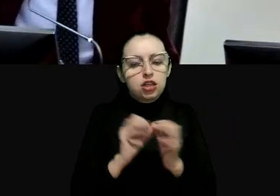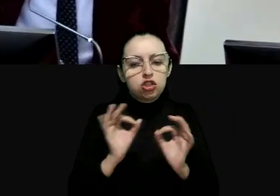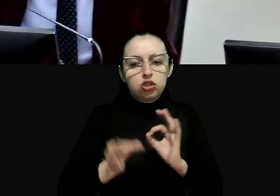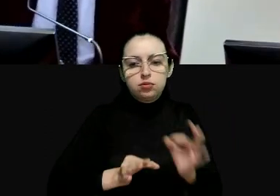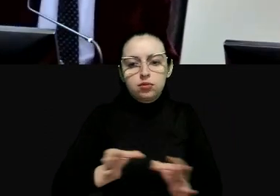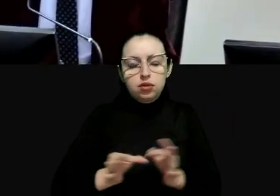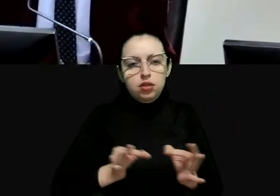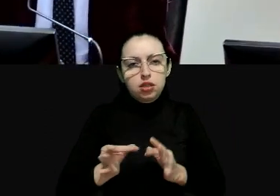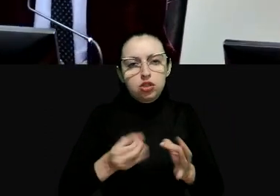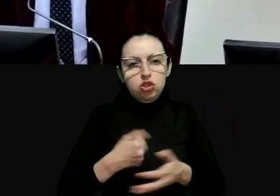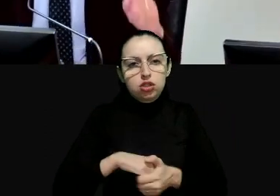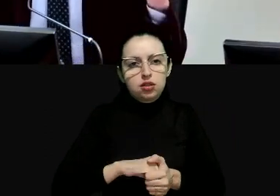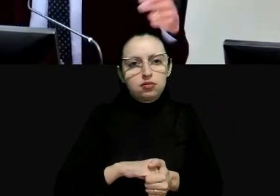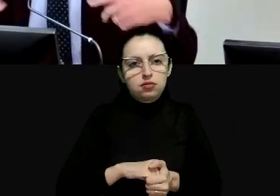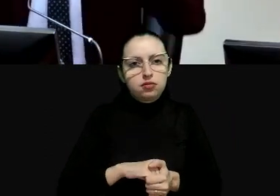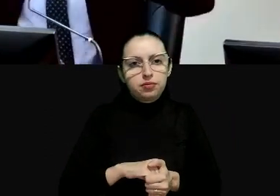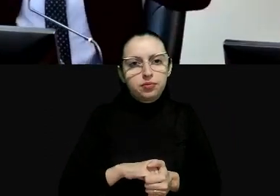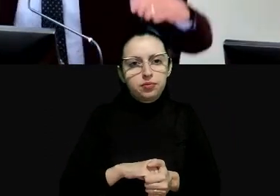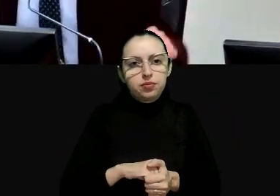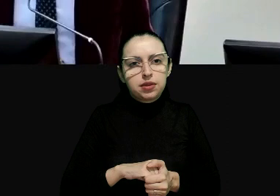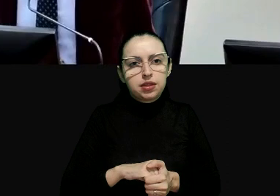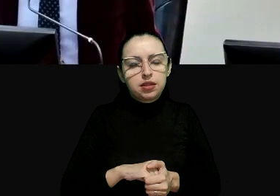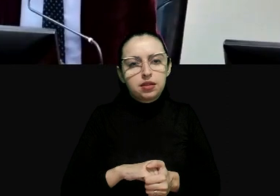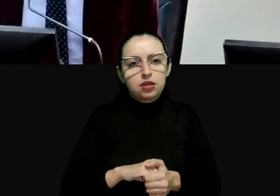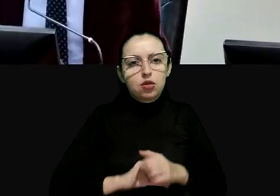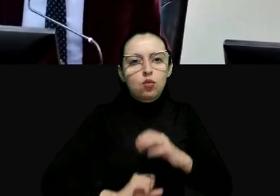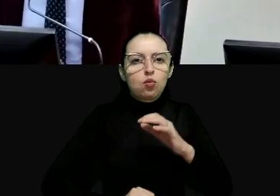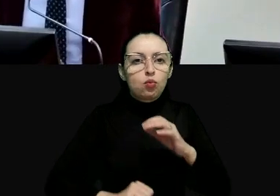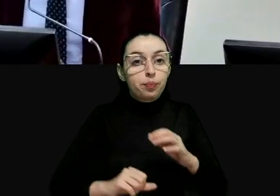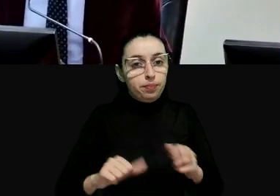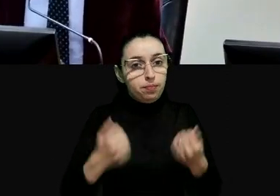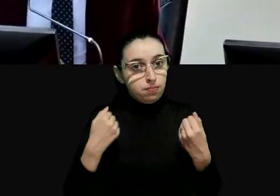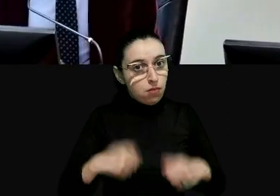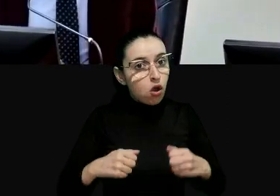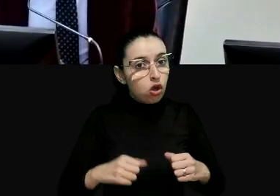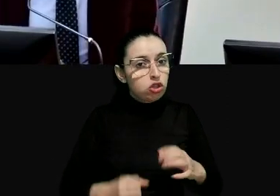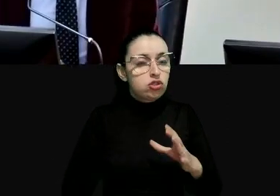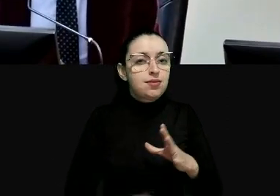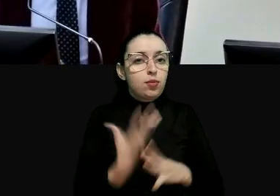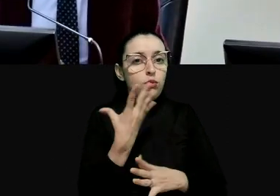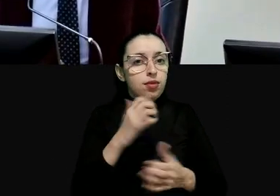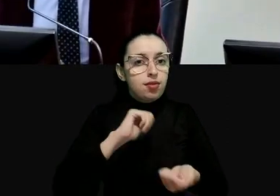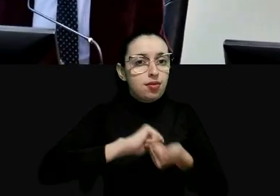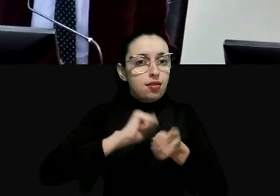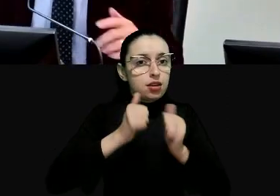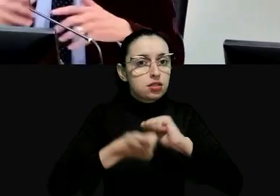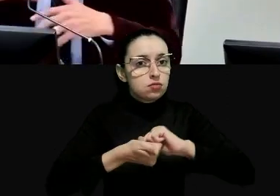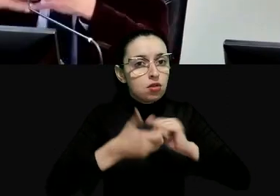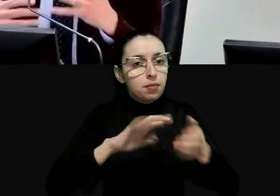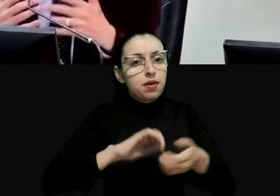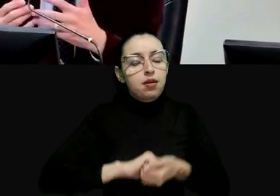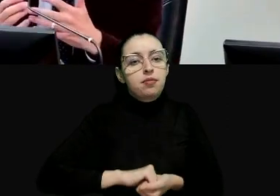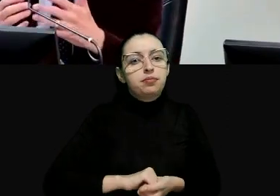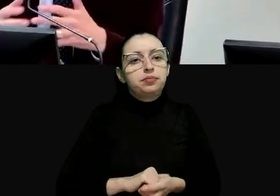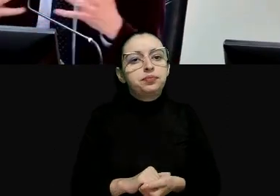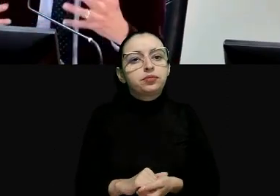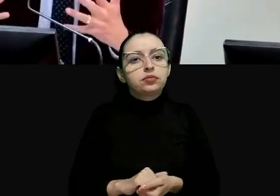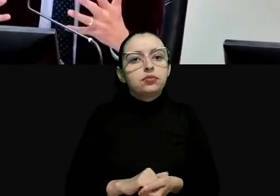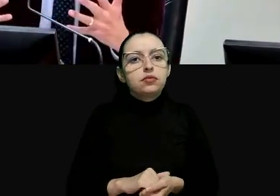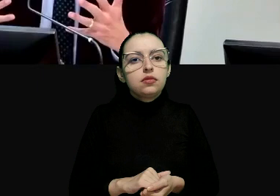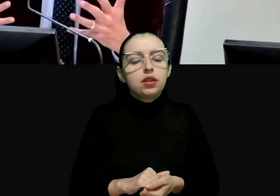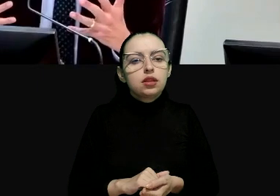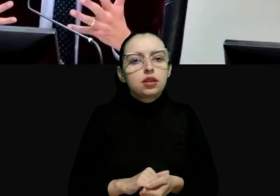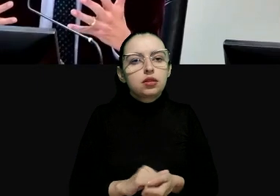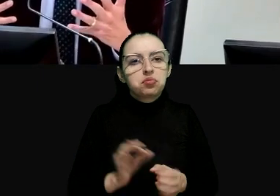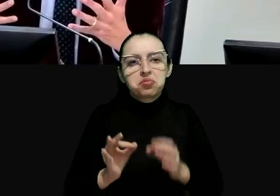também os juezes por si solos não podem fazer uma tal transformação isso está claro também falta a política são